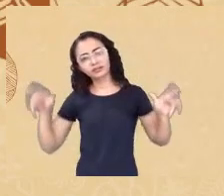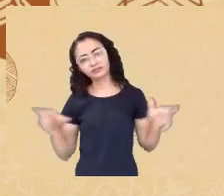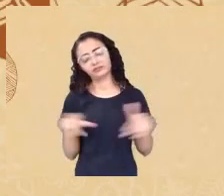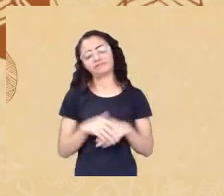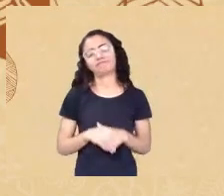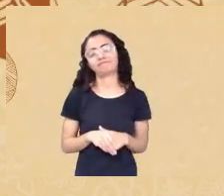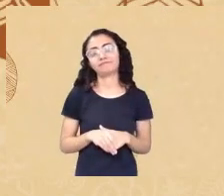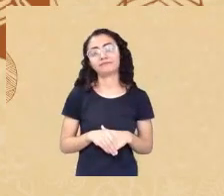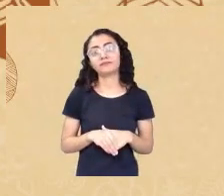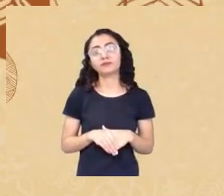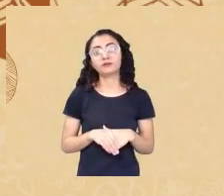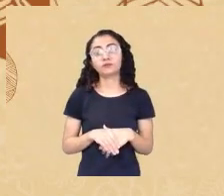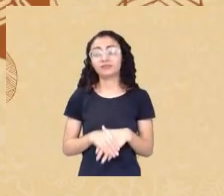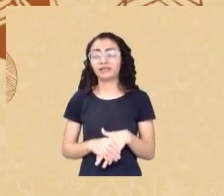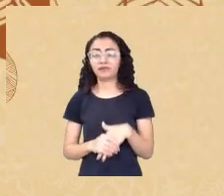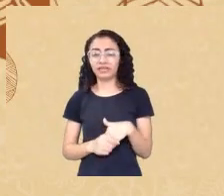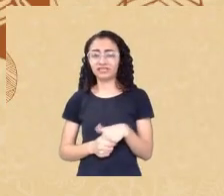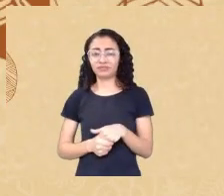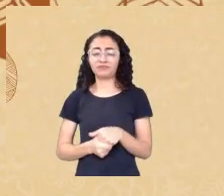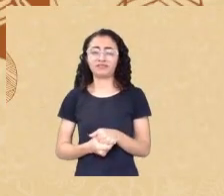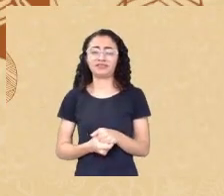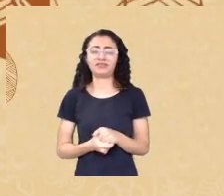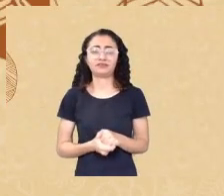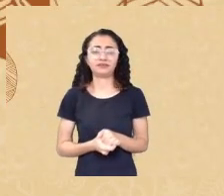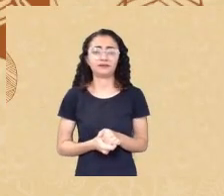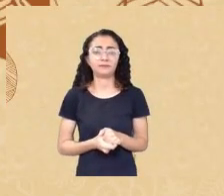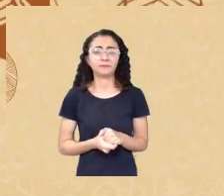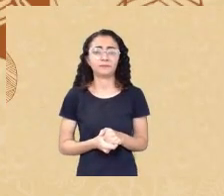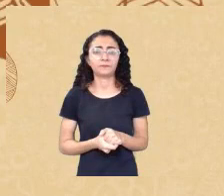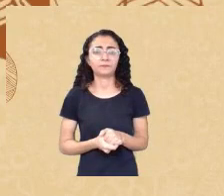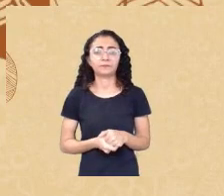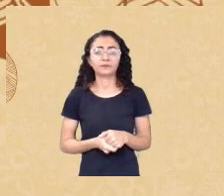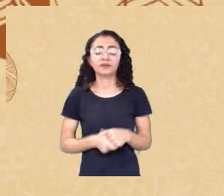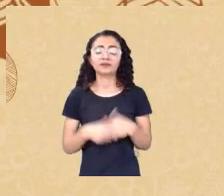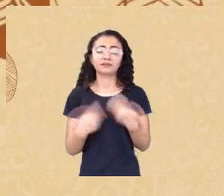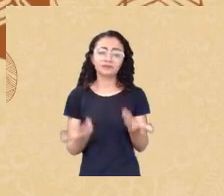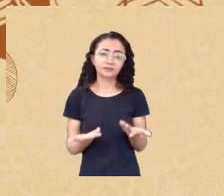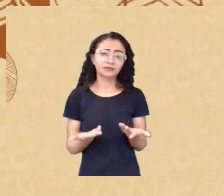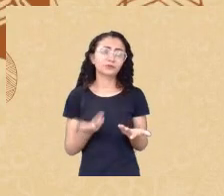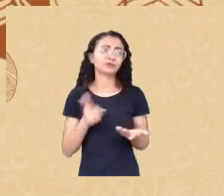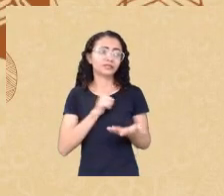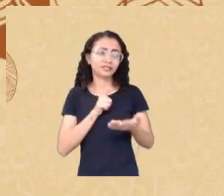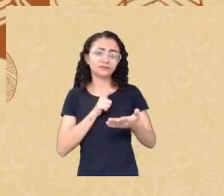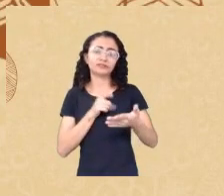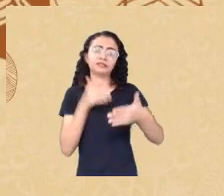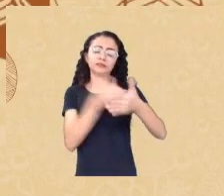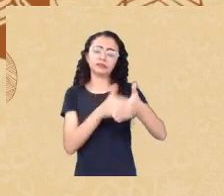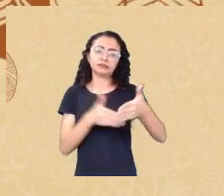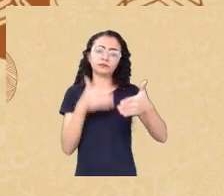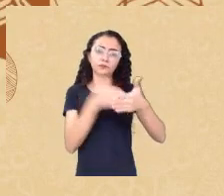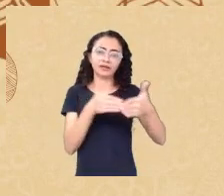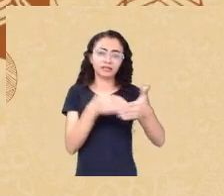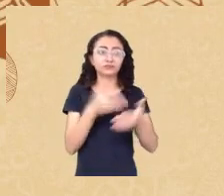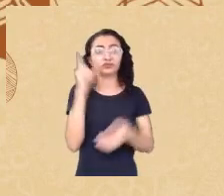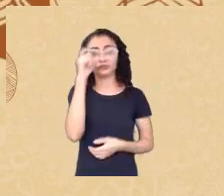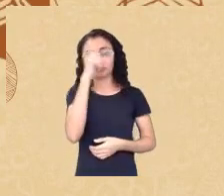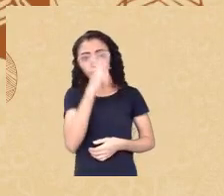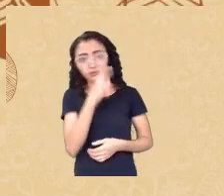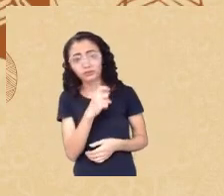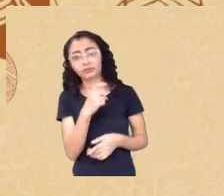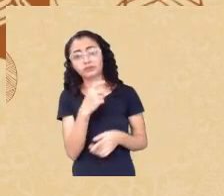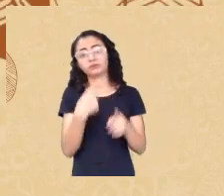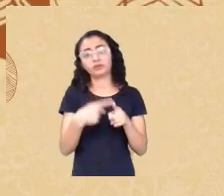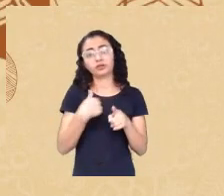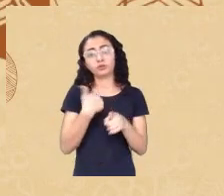queria propor uma classificação diferente eu encontrei uma resistência muito grande muito difícil eu queria usar a classificação das Nações Unidas que separem pelo menos sete